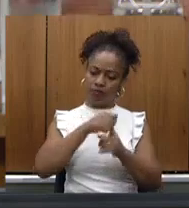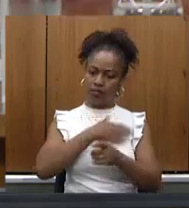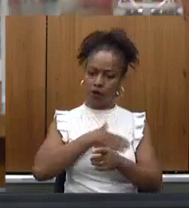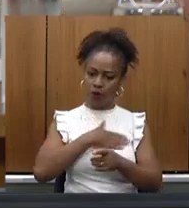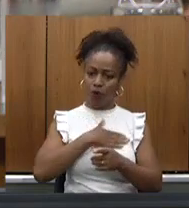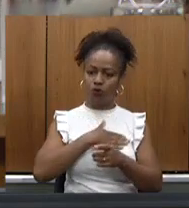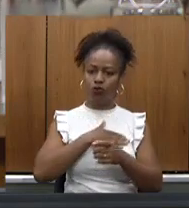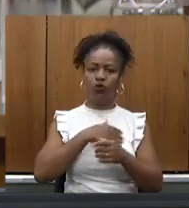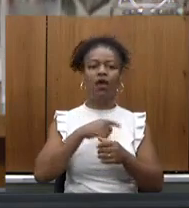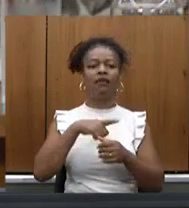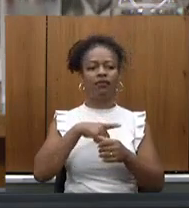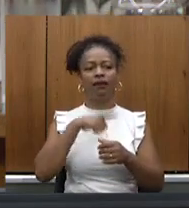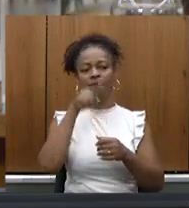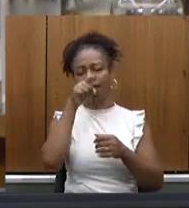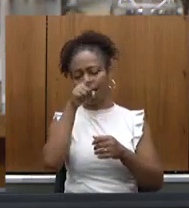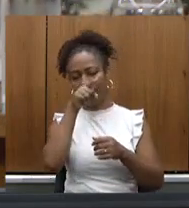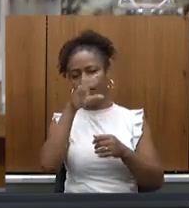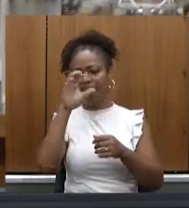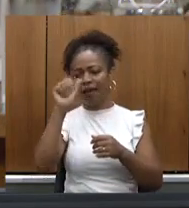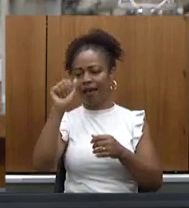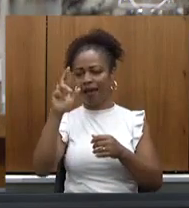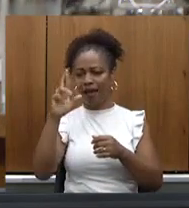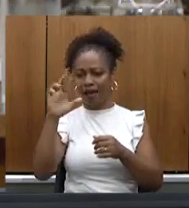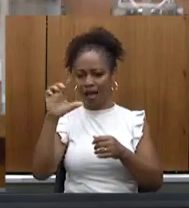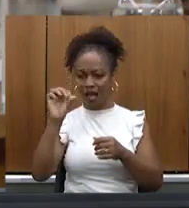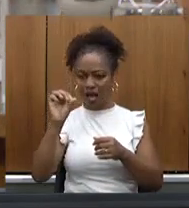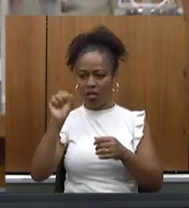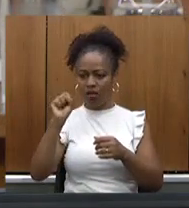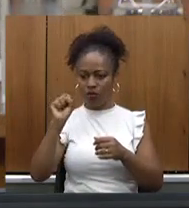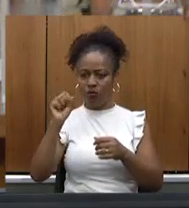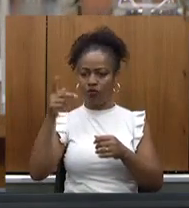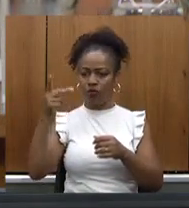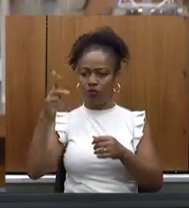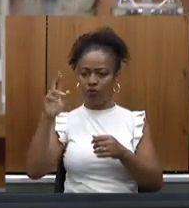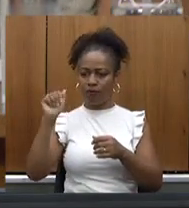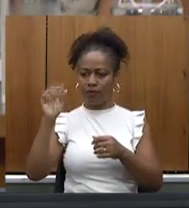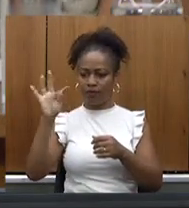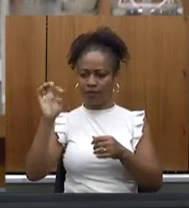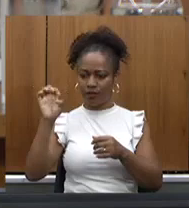ali no Carlos Prats, muito mais amplo, bastante interessante.